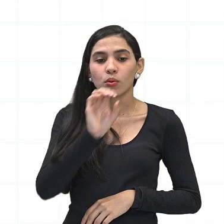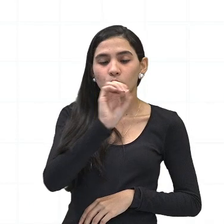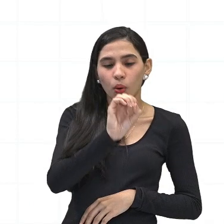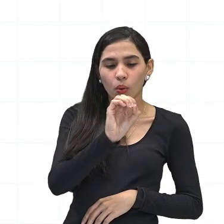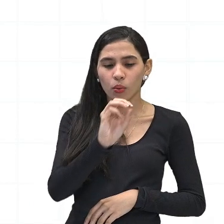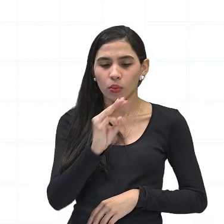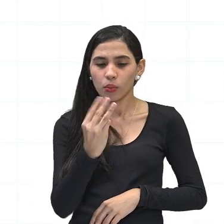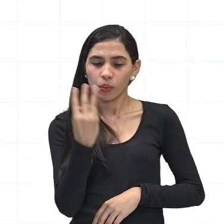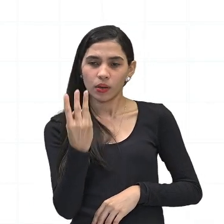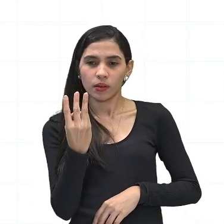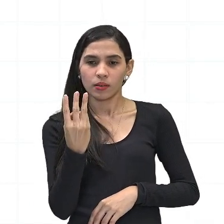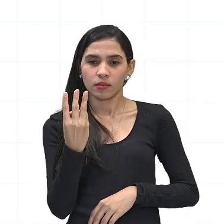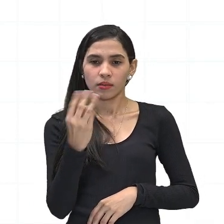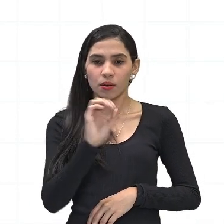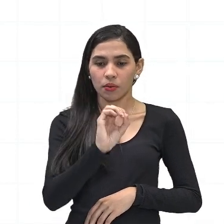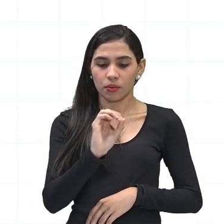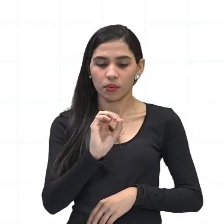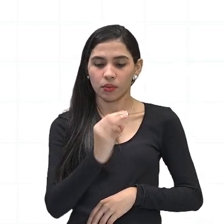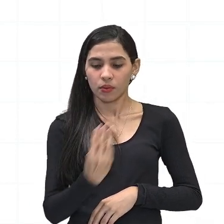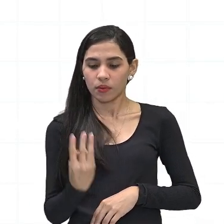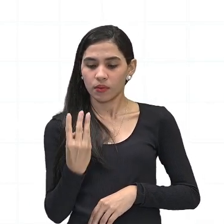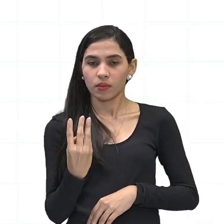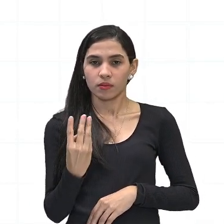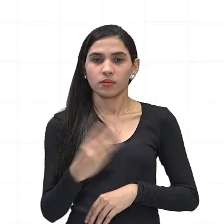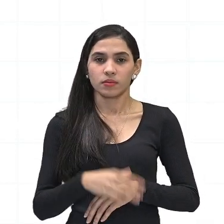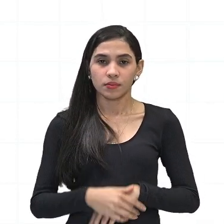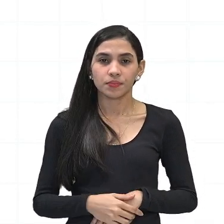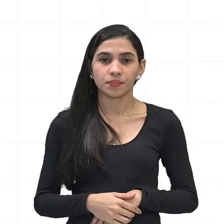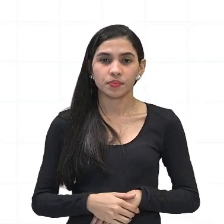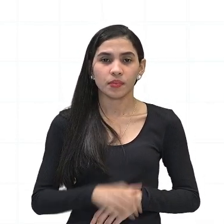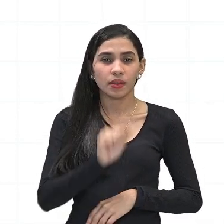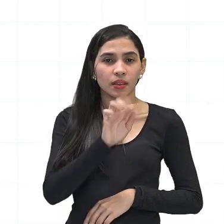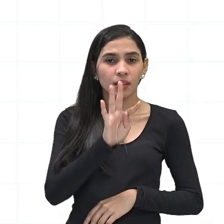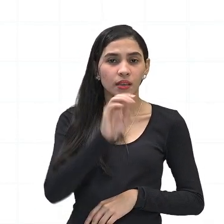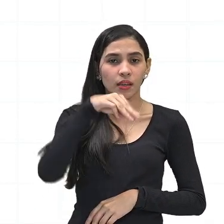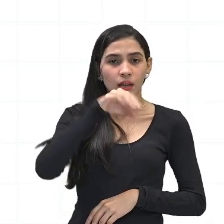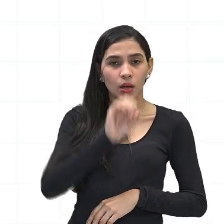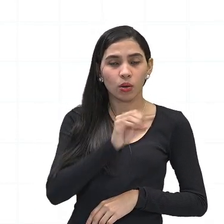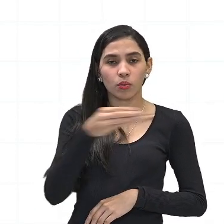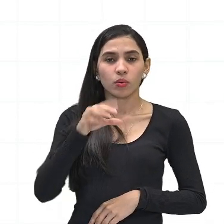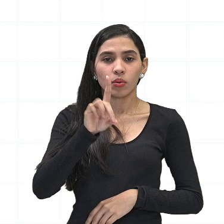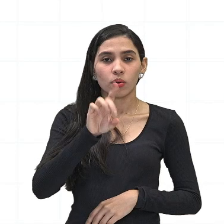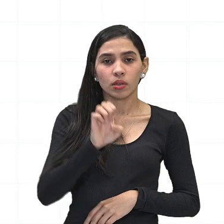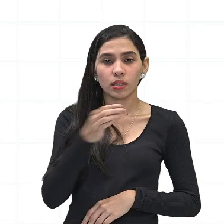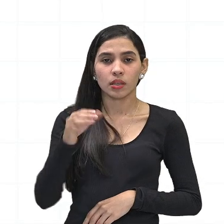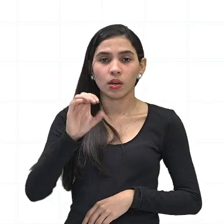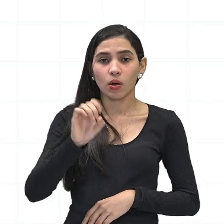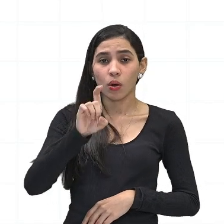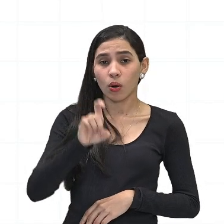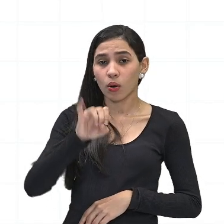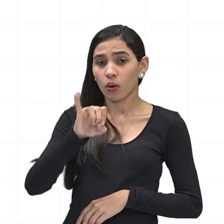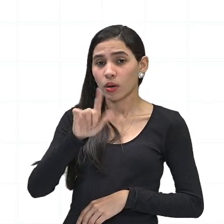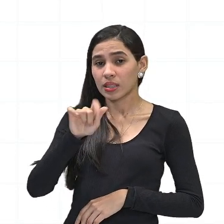sendo colocado embaixo, do átomo de oxigênio. Então, essa é a molécula, tá bom? O